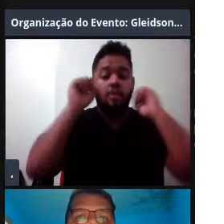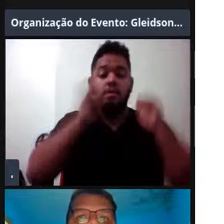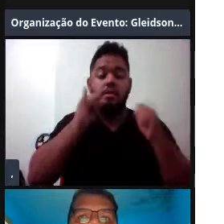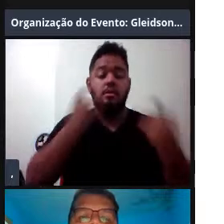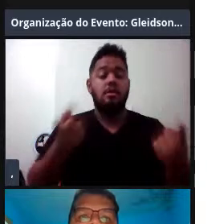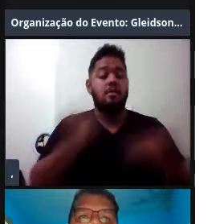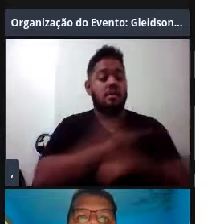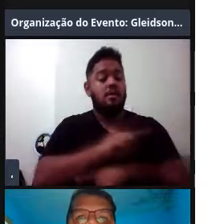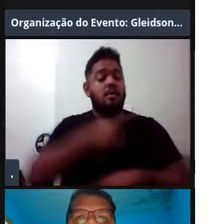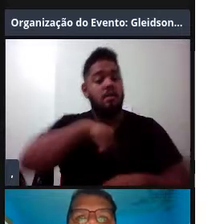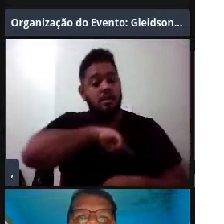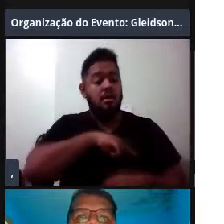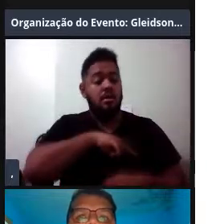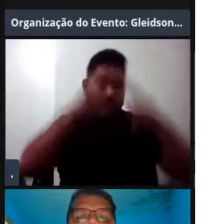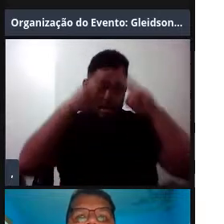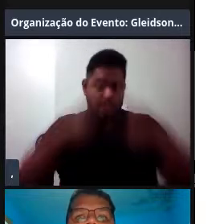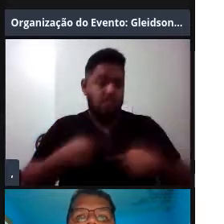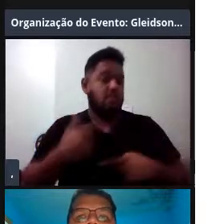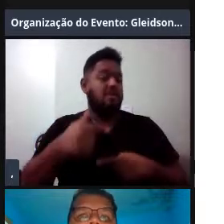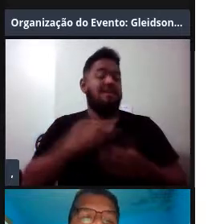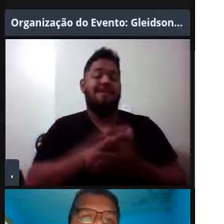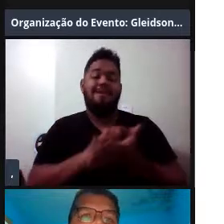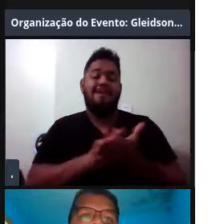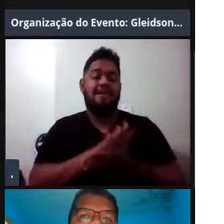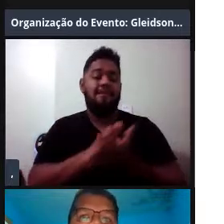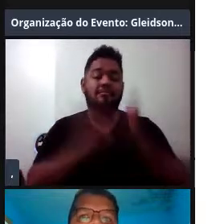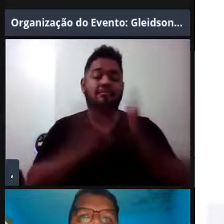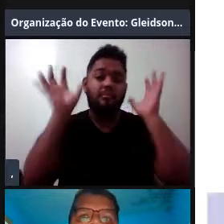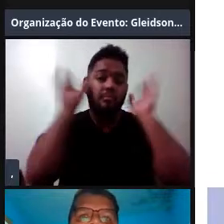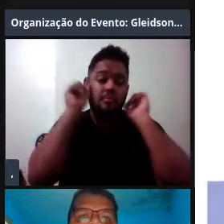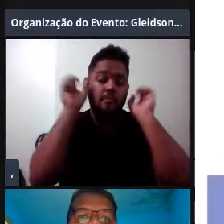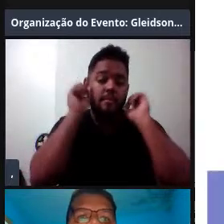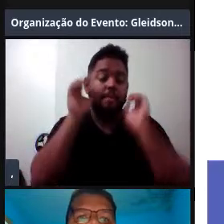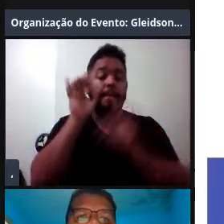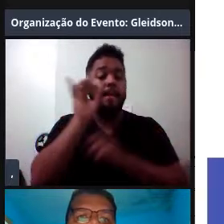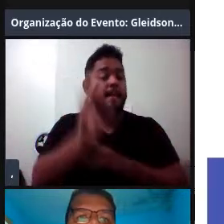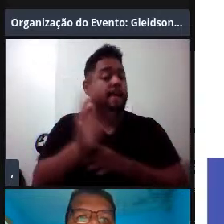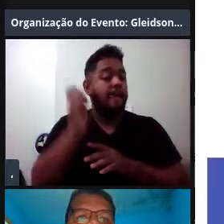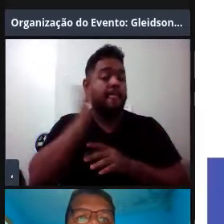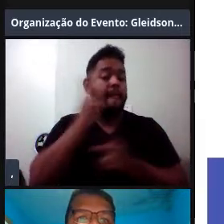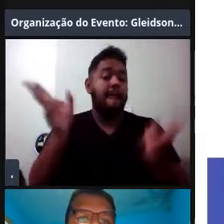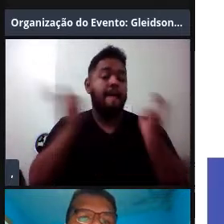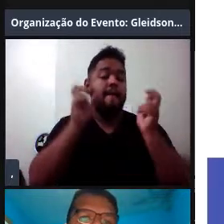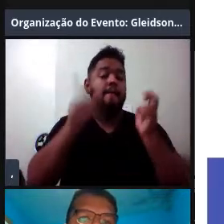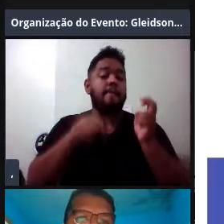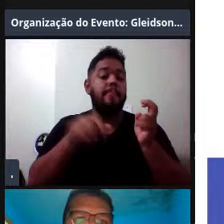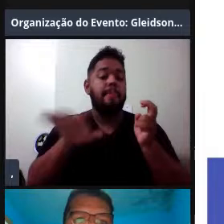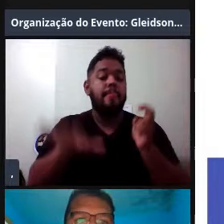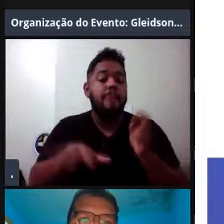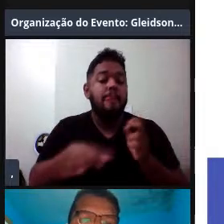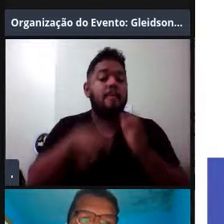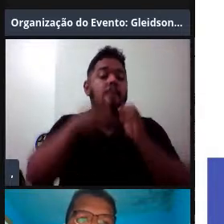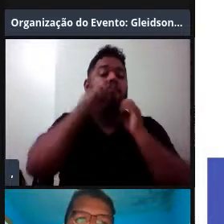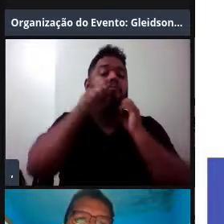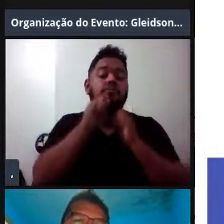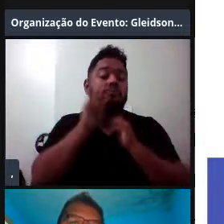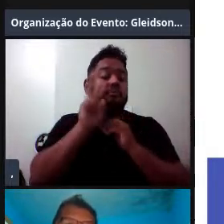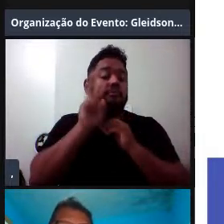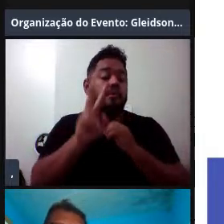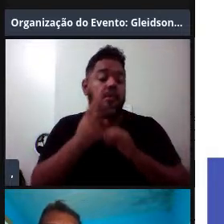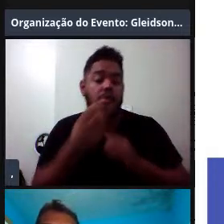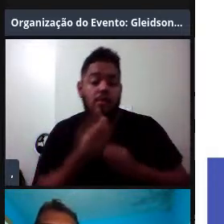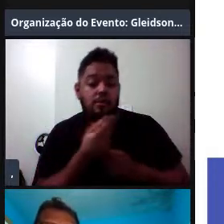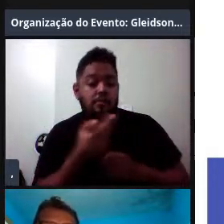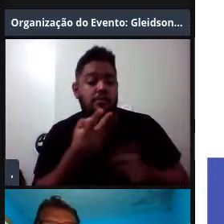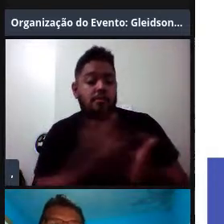não têm um pavilhão auditivo externo, e a principal via de recepção deles é a mandíbula, então está aqui só para vocês verem esse gifzinho aí, que até